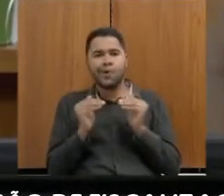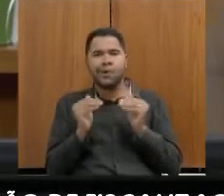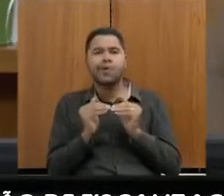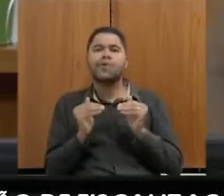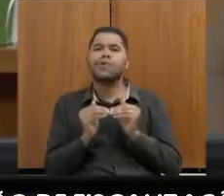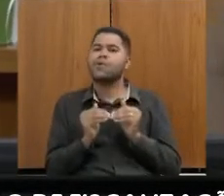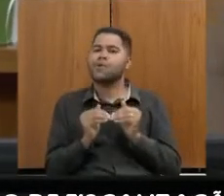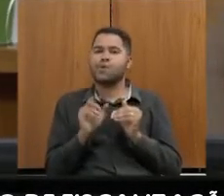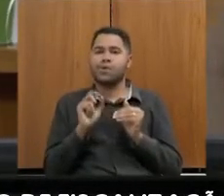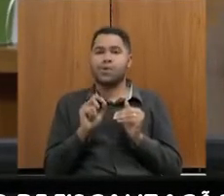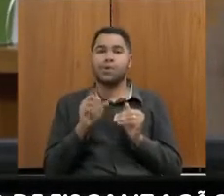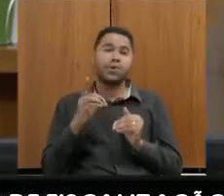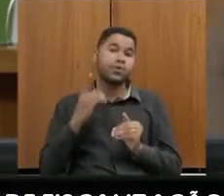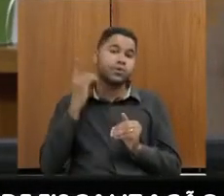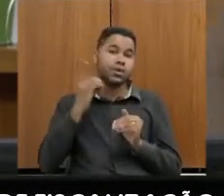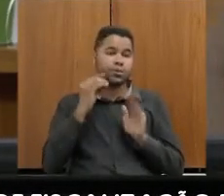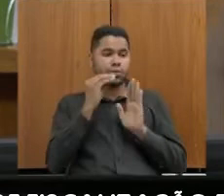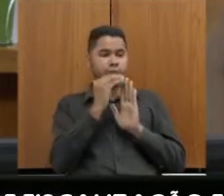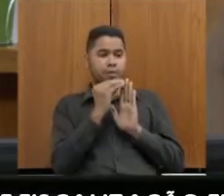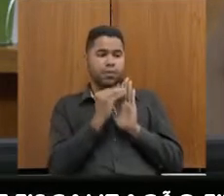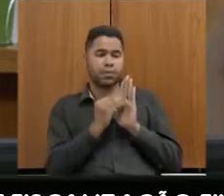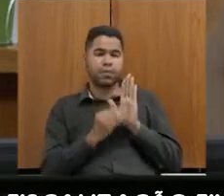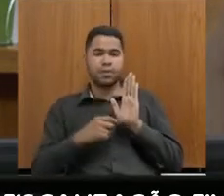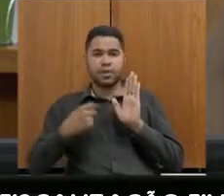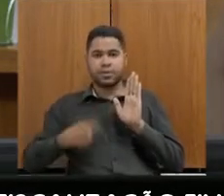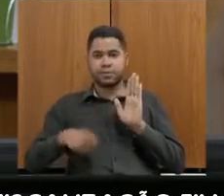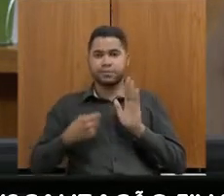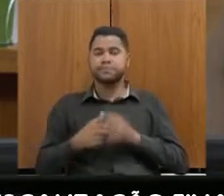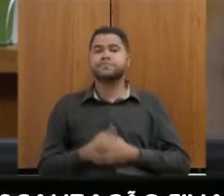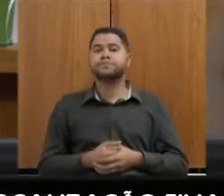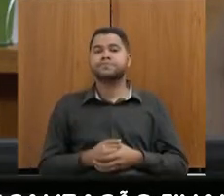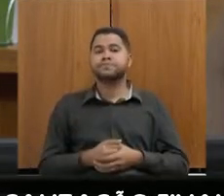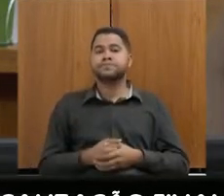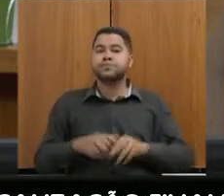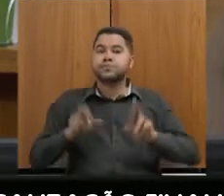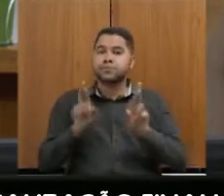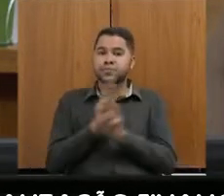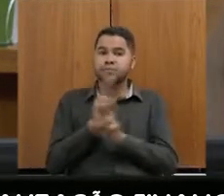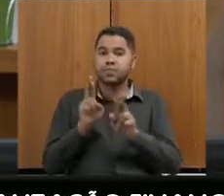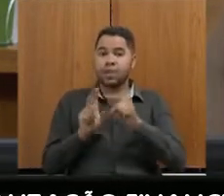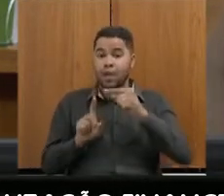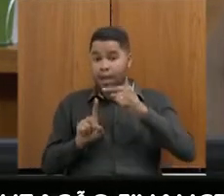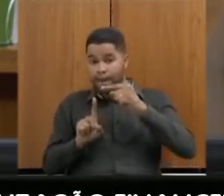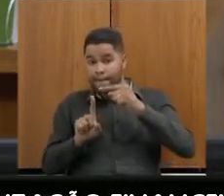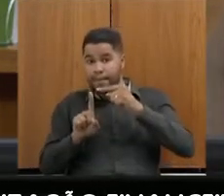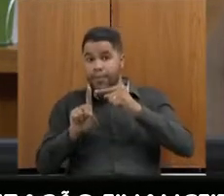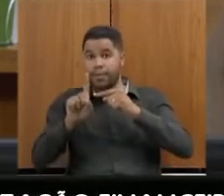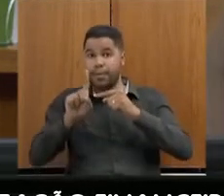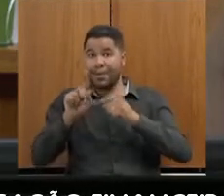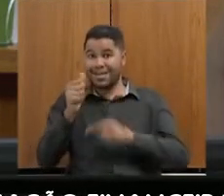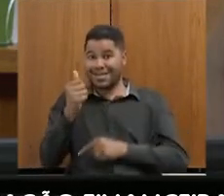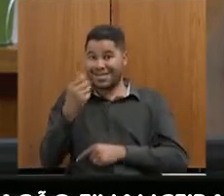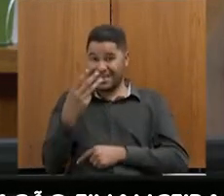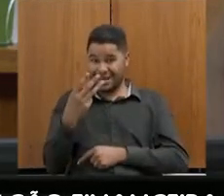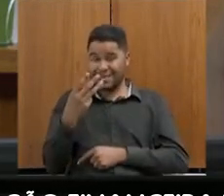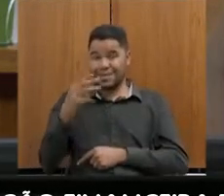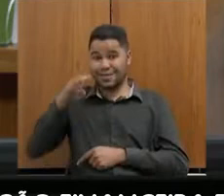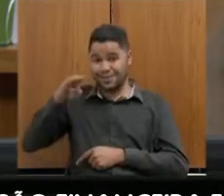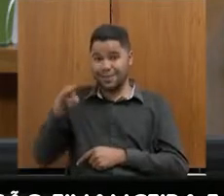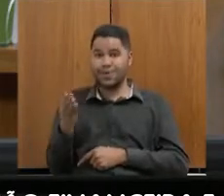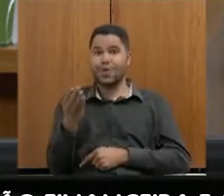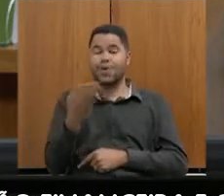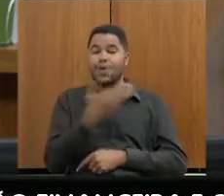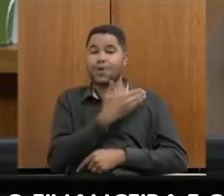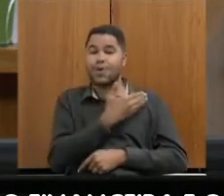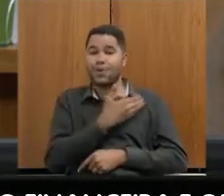o o deputado colocou na necessidade dessa questão. Com relação ao superávit primário de R$ 13 bilhões, onde o